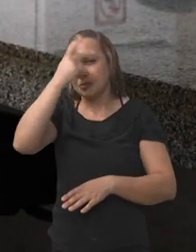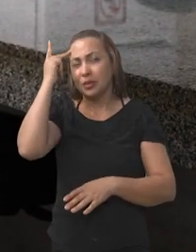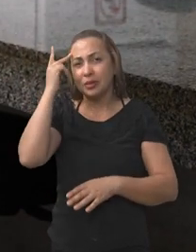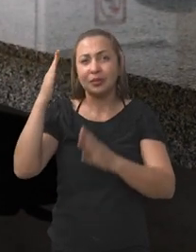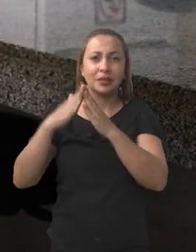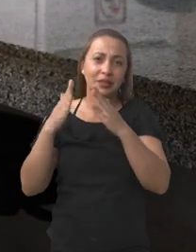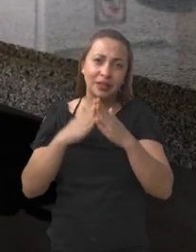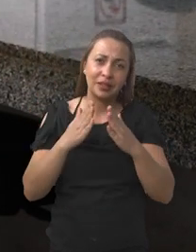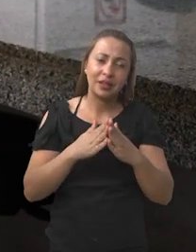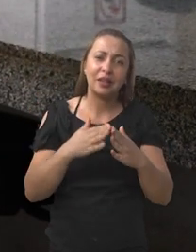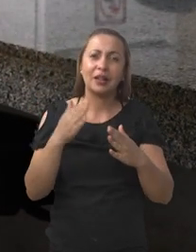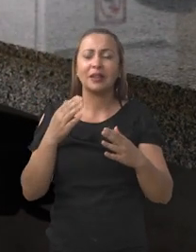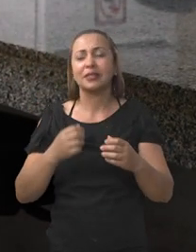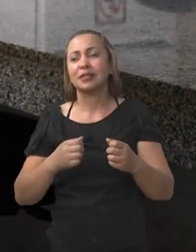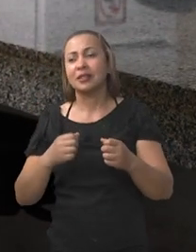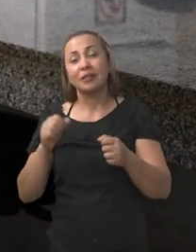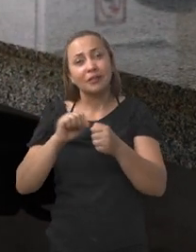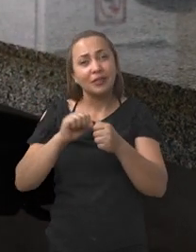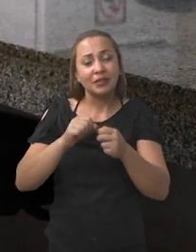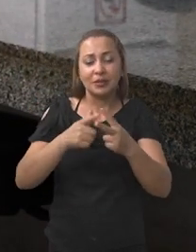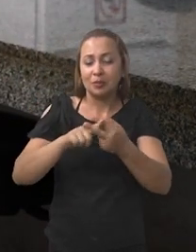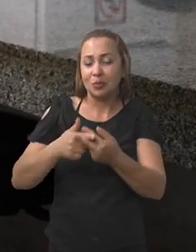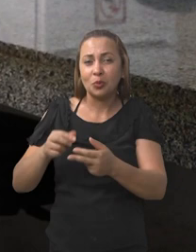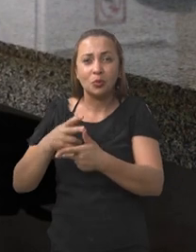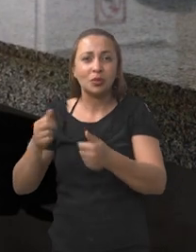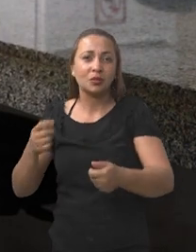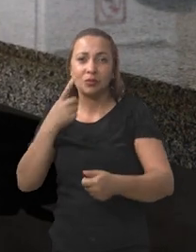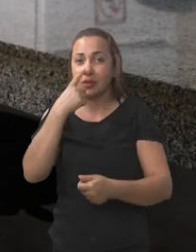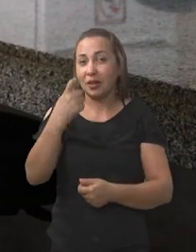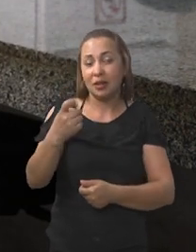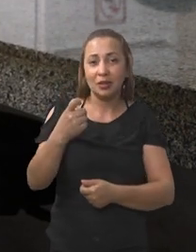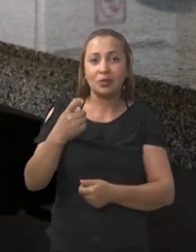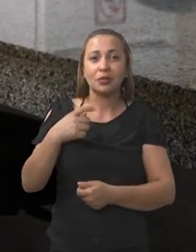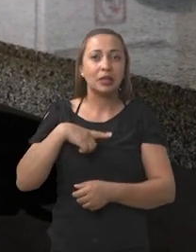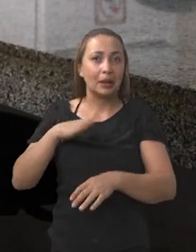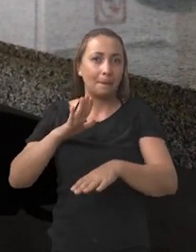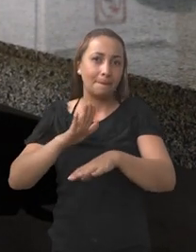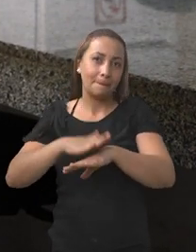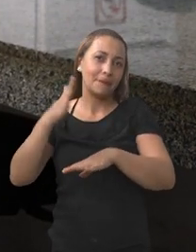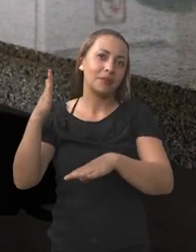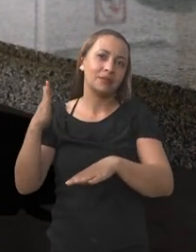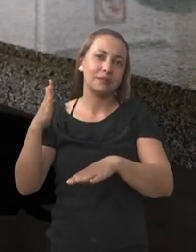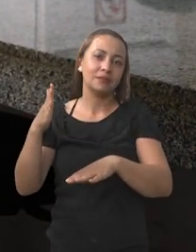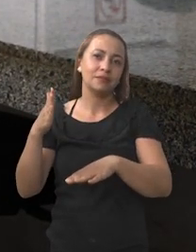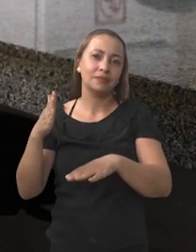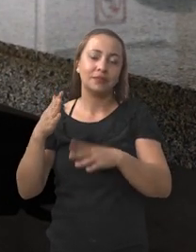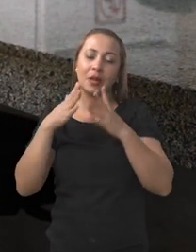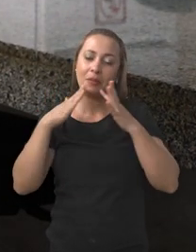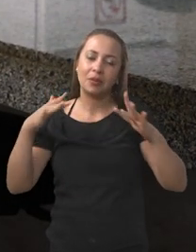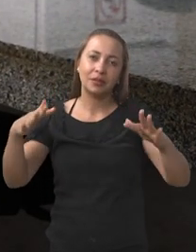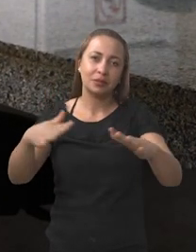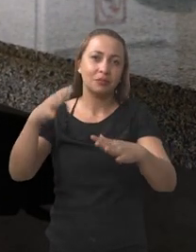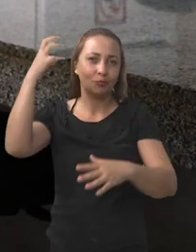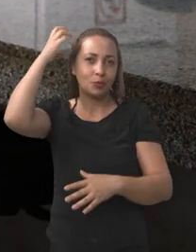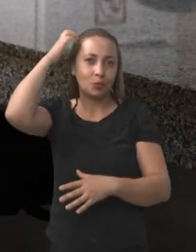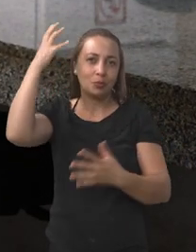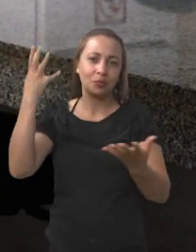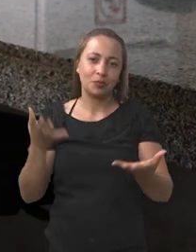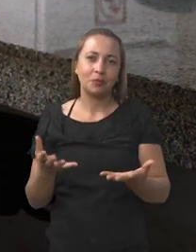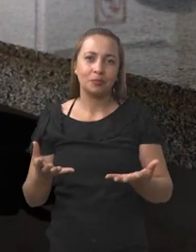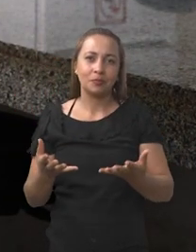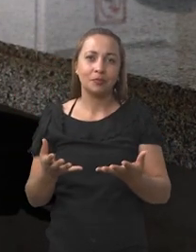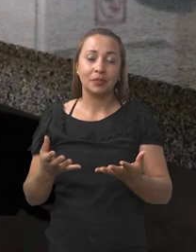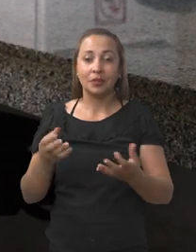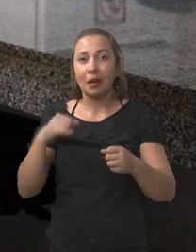casa, consumindo mais, produzindo mais lixo. É muito importante a questão do